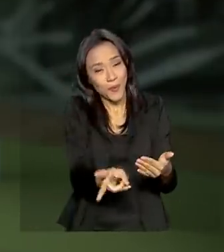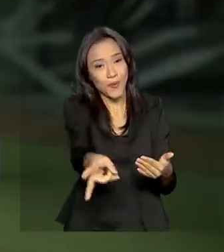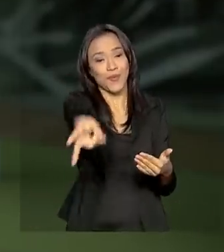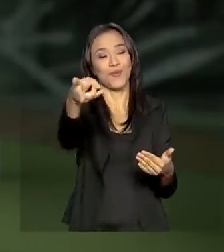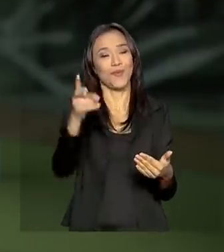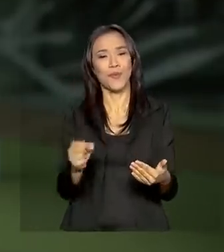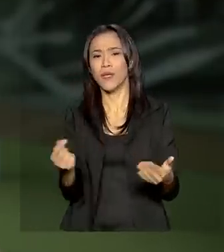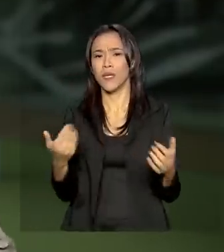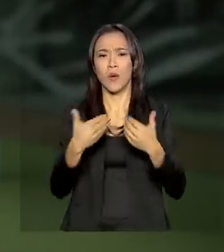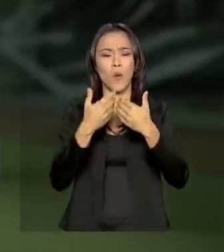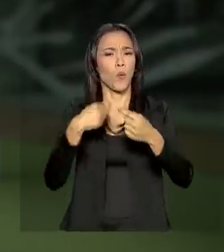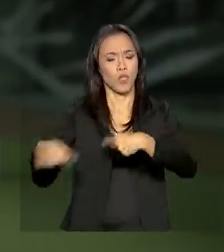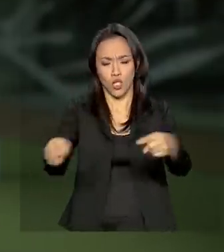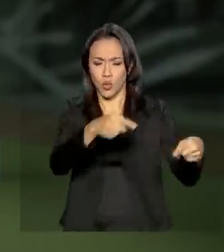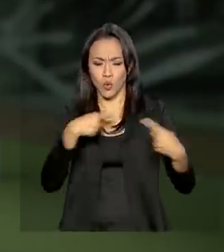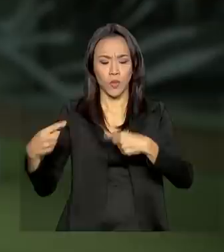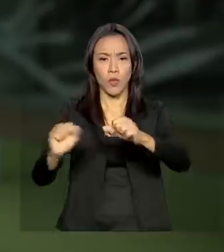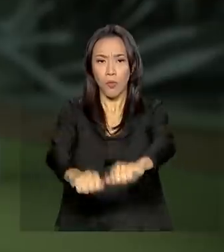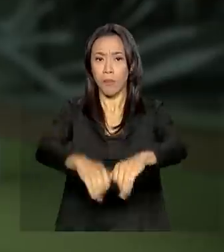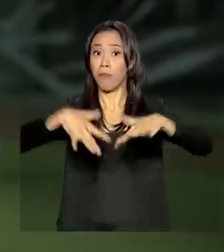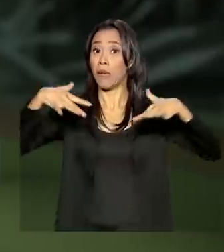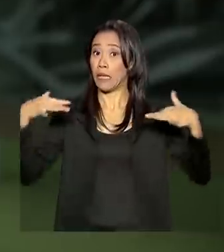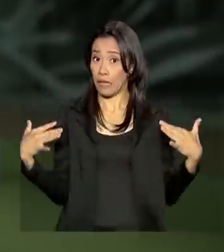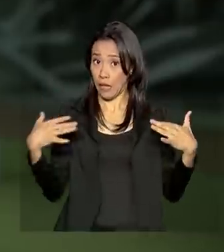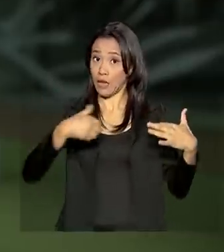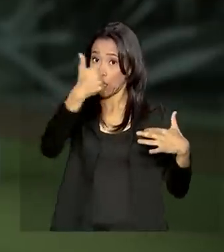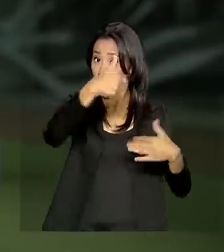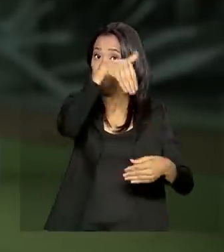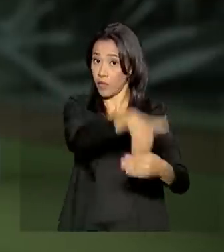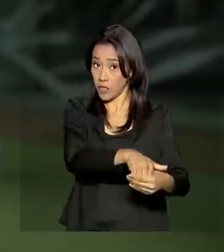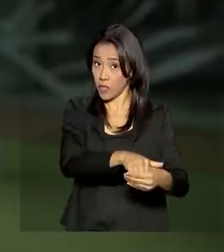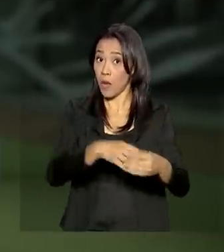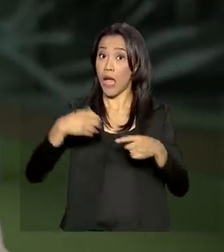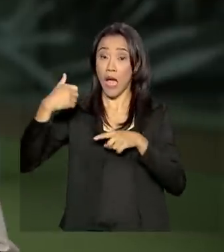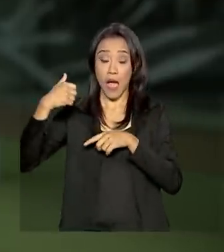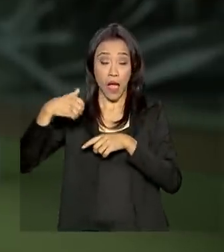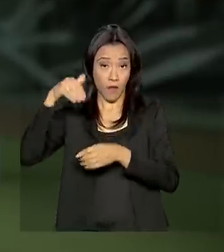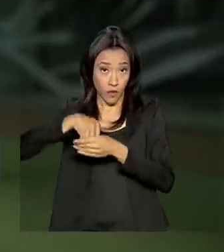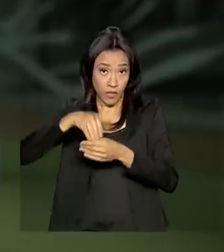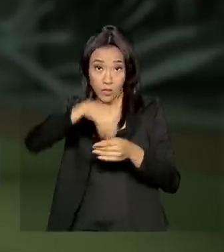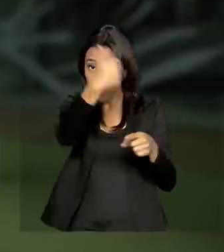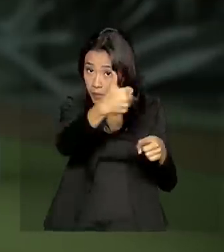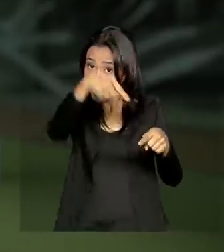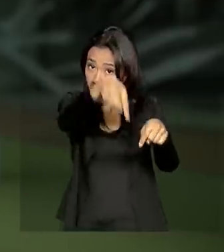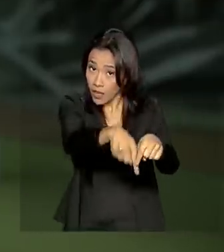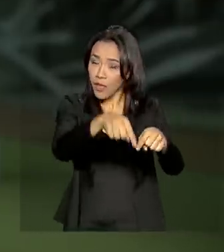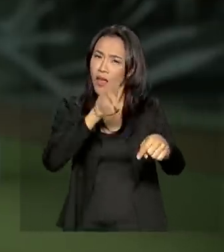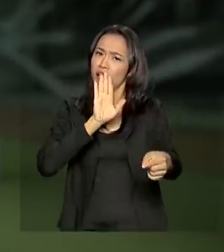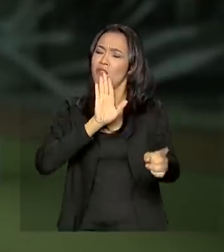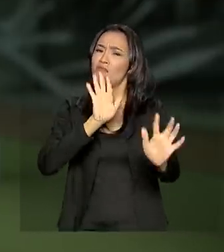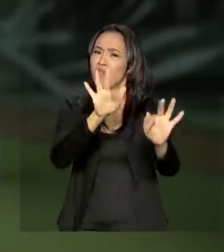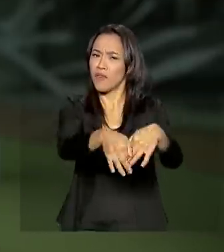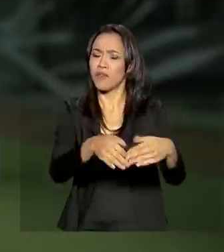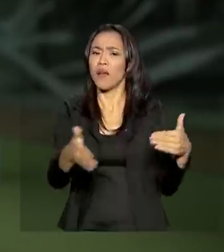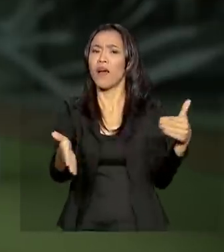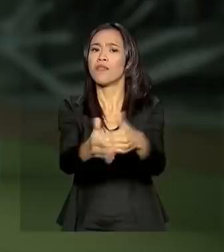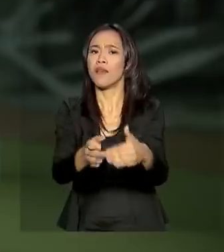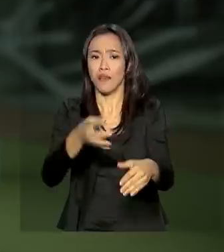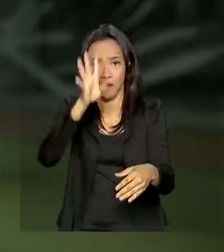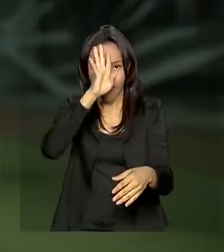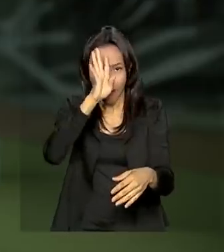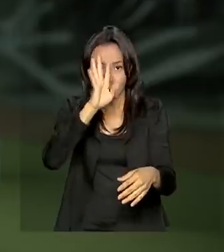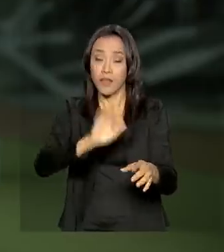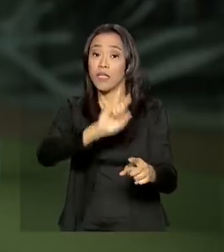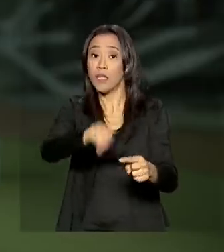iniciar a discussão no plenário do Senado em primeiro turno. A votação em primeiro turno deve ser concluída até esta quarta-feira. E aí, a